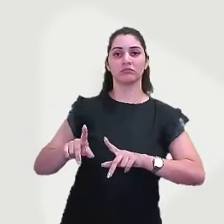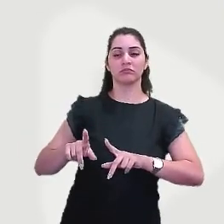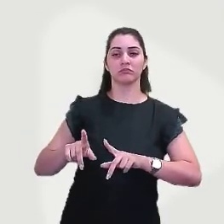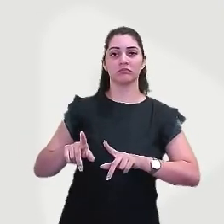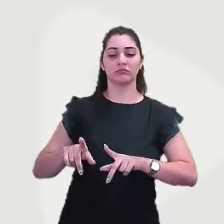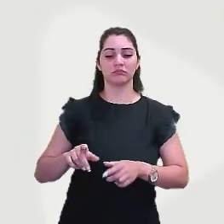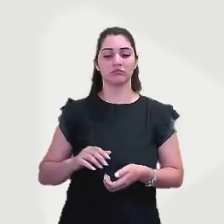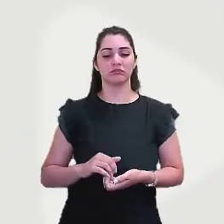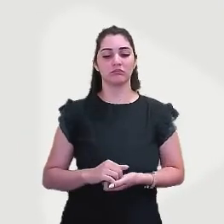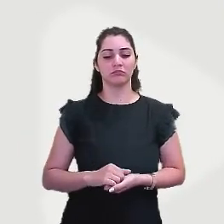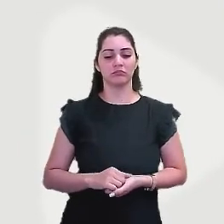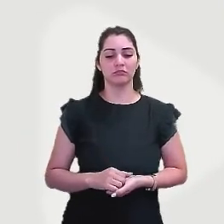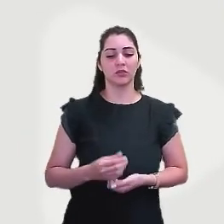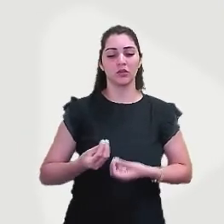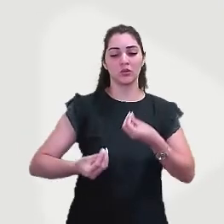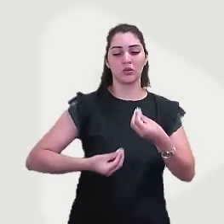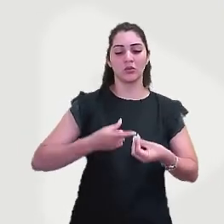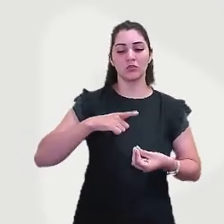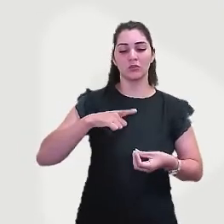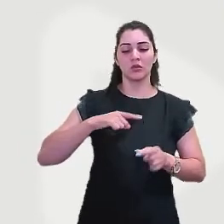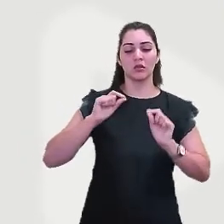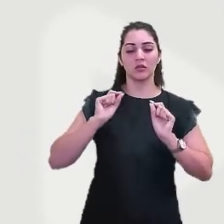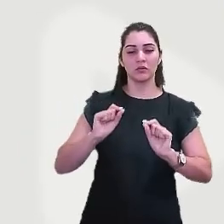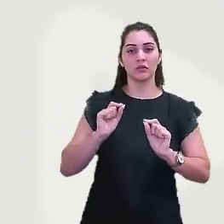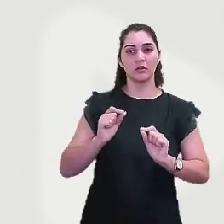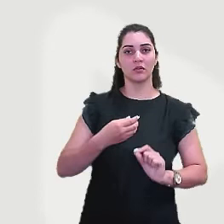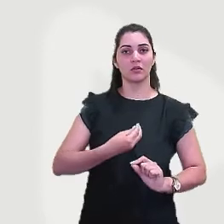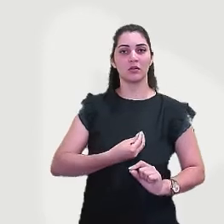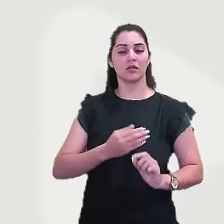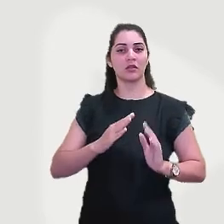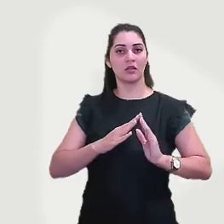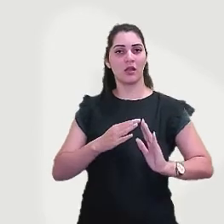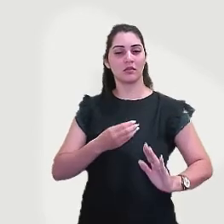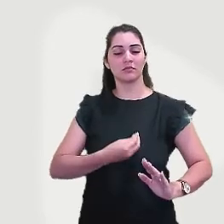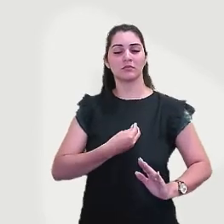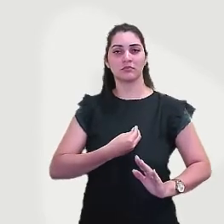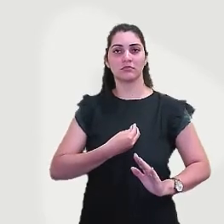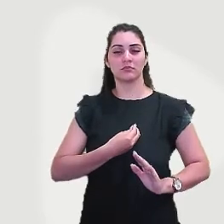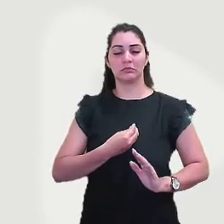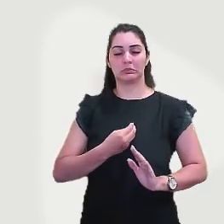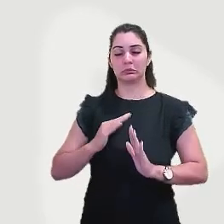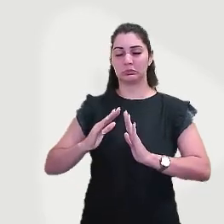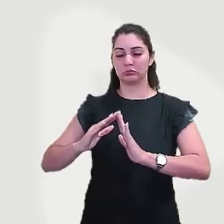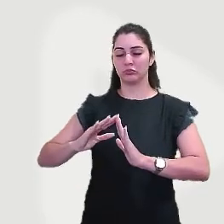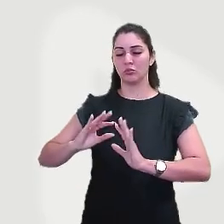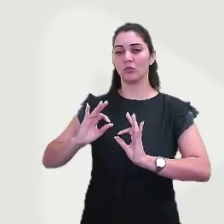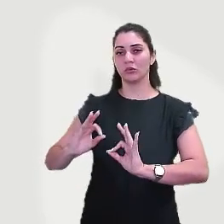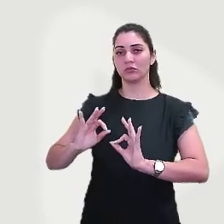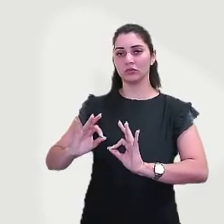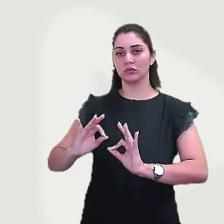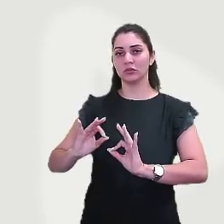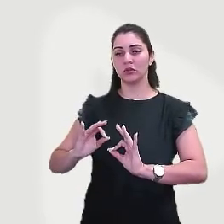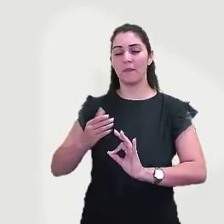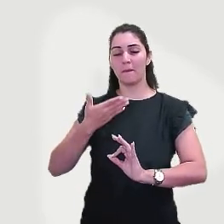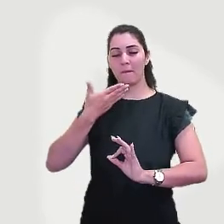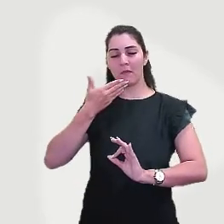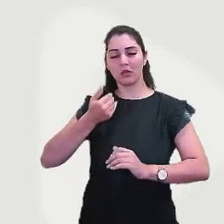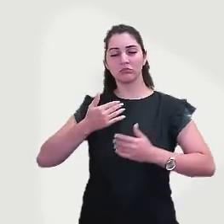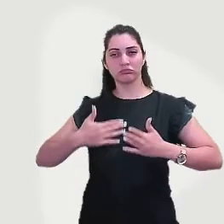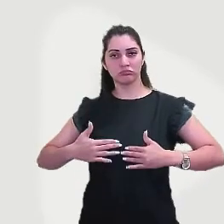Dessa situação, né? Como tem moradias mais sofisticadas, moradias de maior qualidade, com maior conforto.